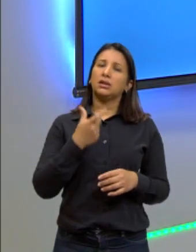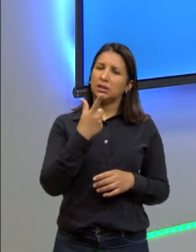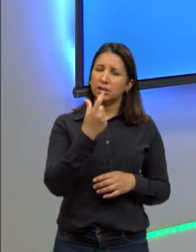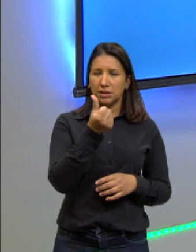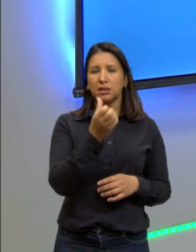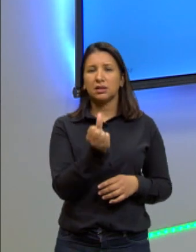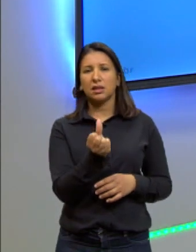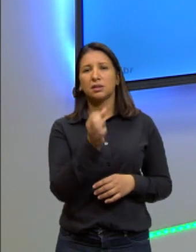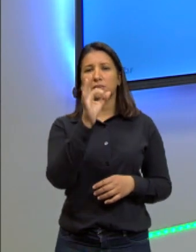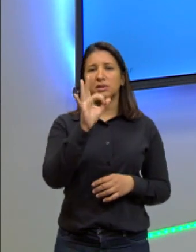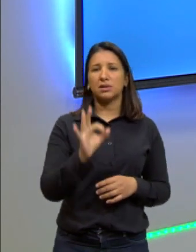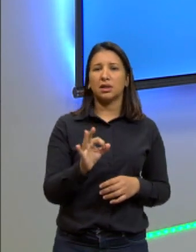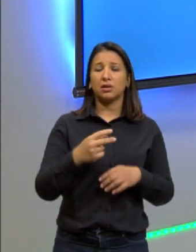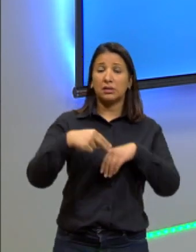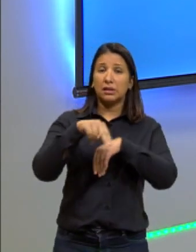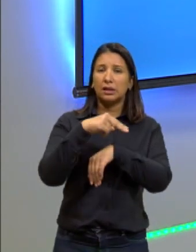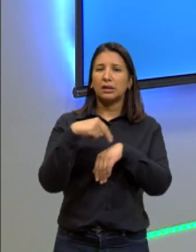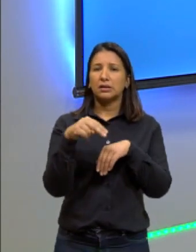não tem